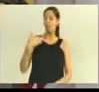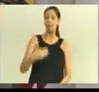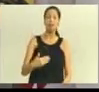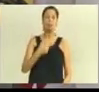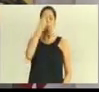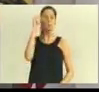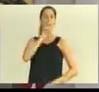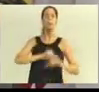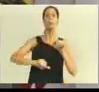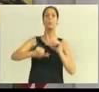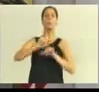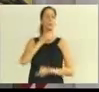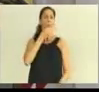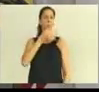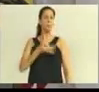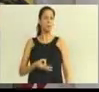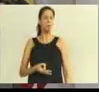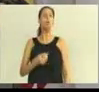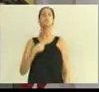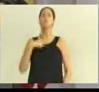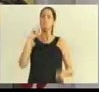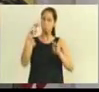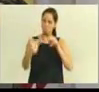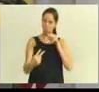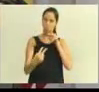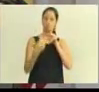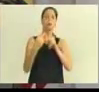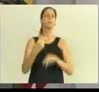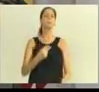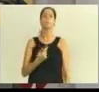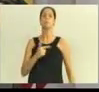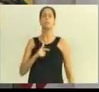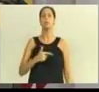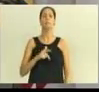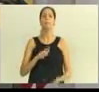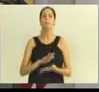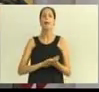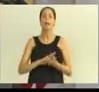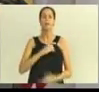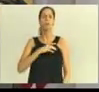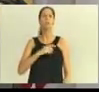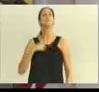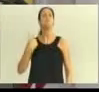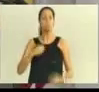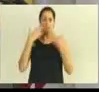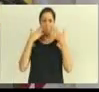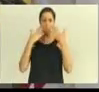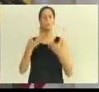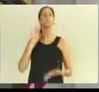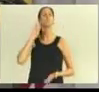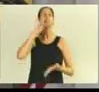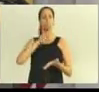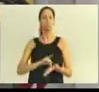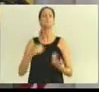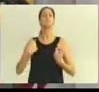um discurso aqui sem demagogia, falando a verdade, olhando nos olhos de quem está em casa nos acompanhando, porque a gente tem que ser verdadeiro e real e tratar e